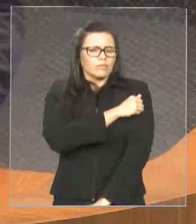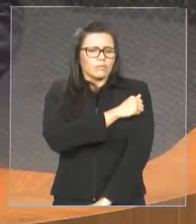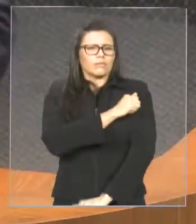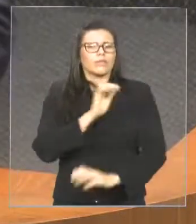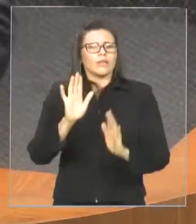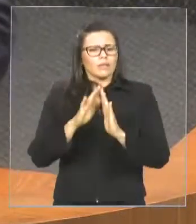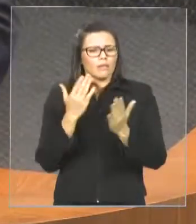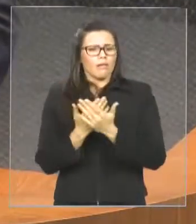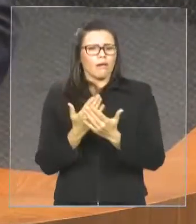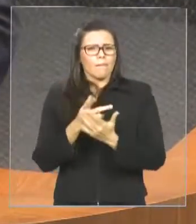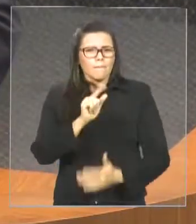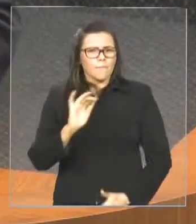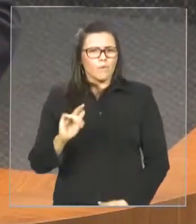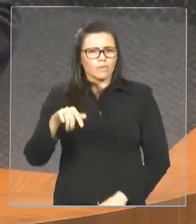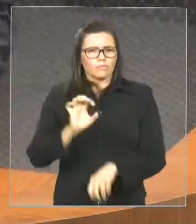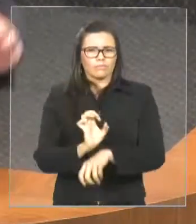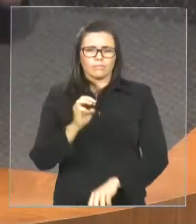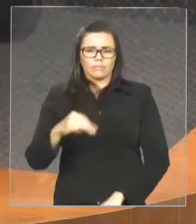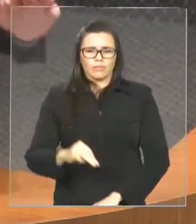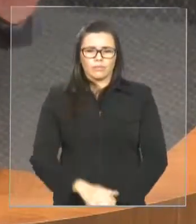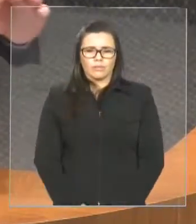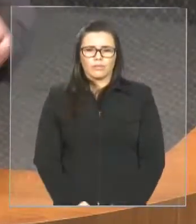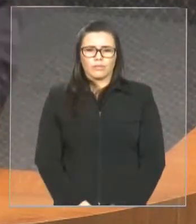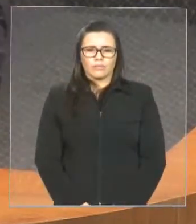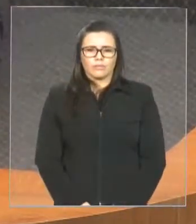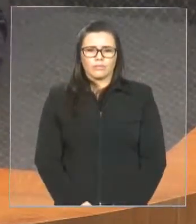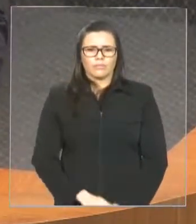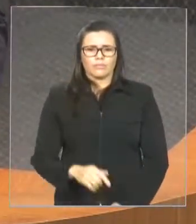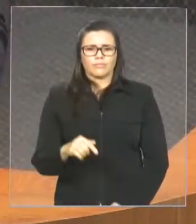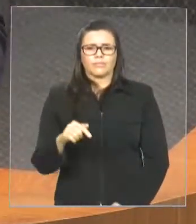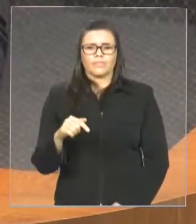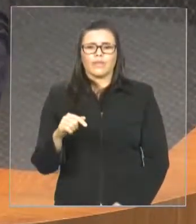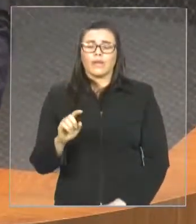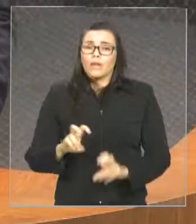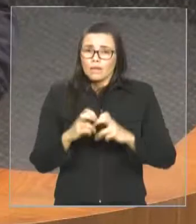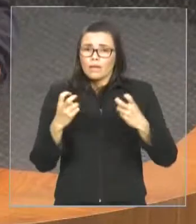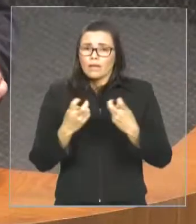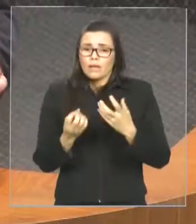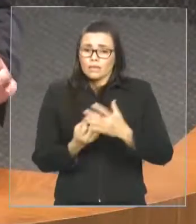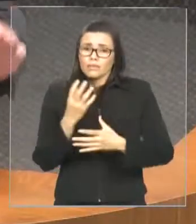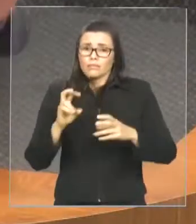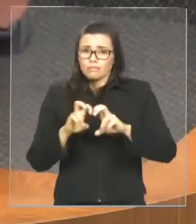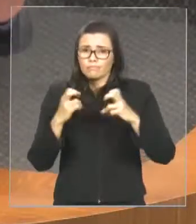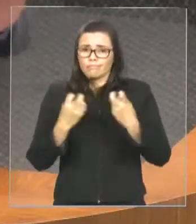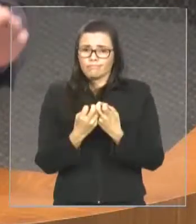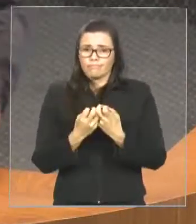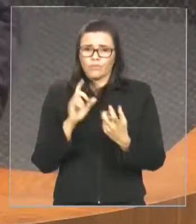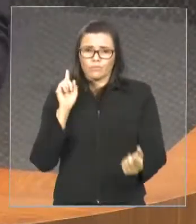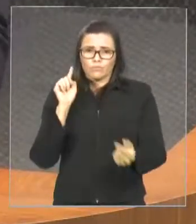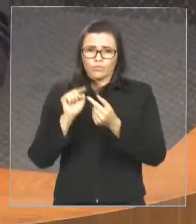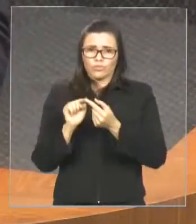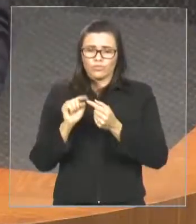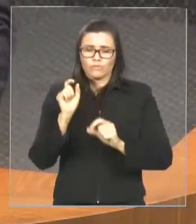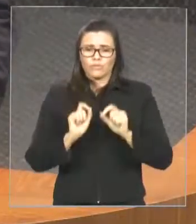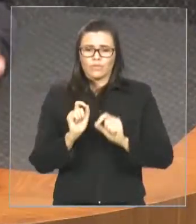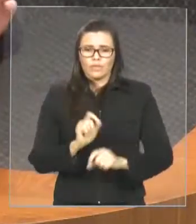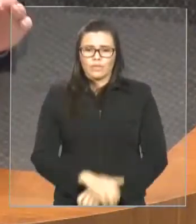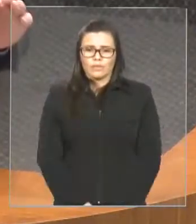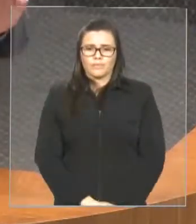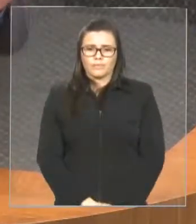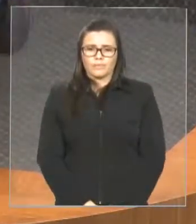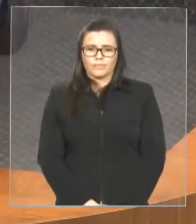Irlanda. E essa frente tem como um de seus objetivos estimular a possibilidade de